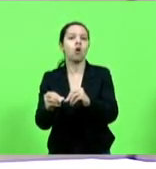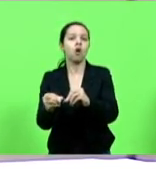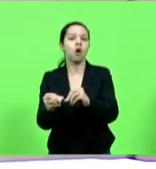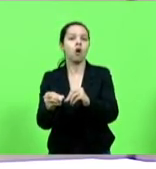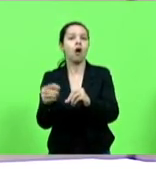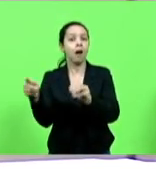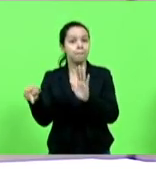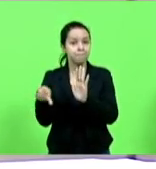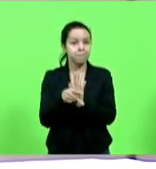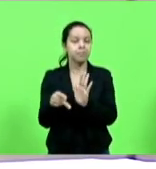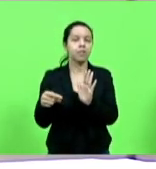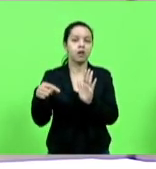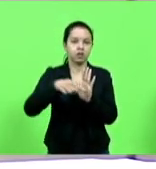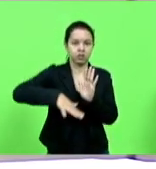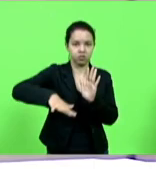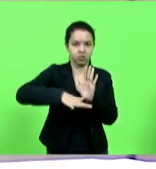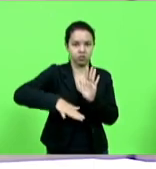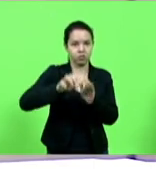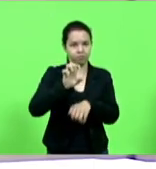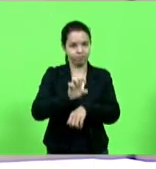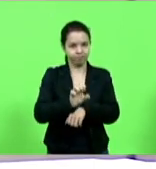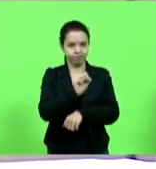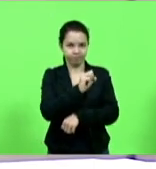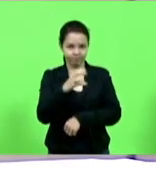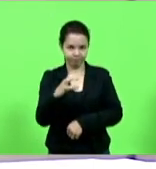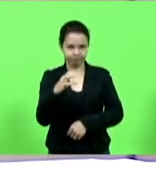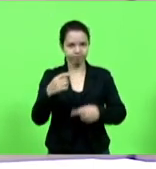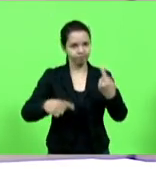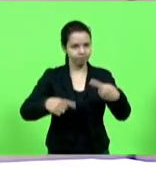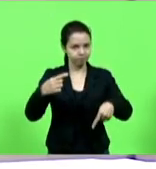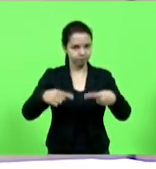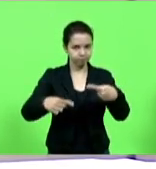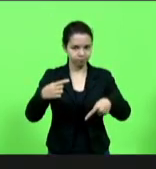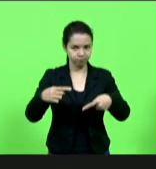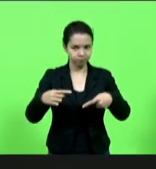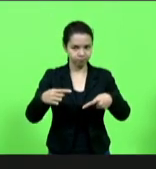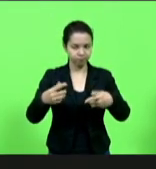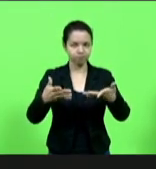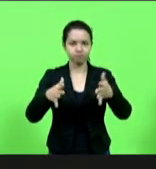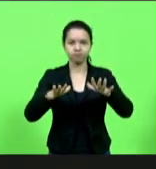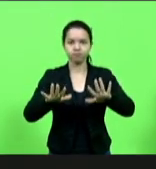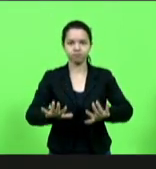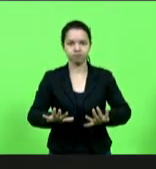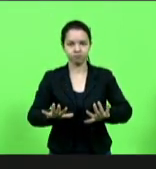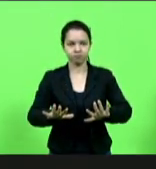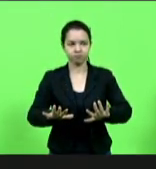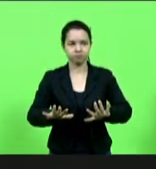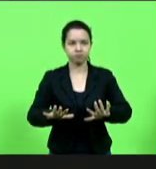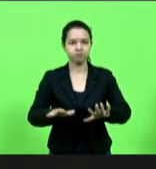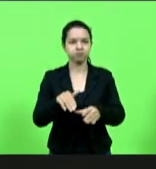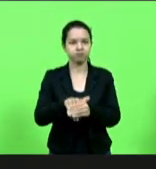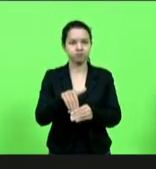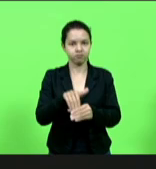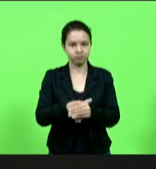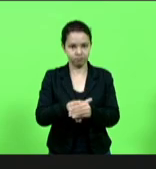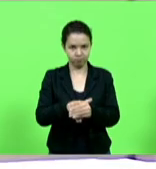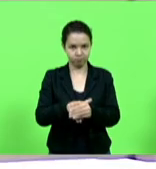Santa Catarina em discussão não havendo quem queira discutir em votação